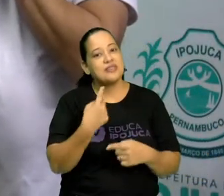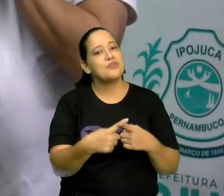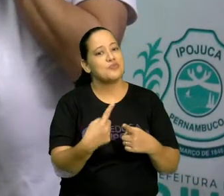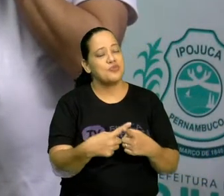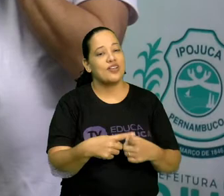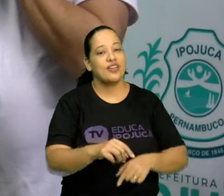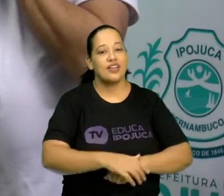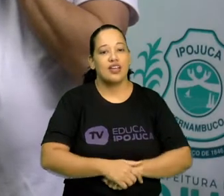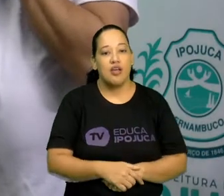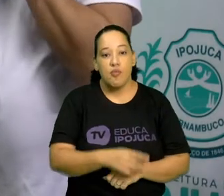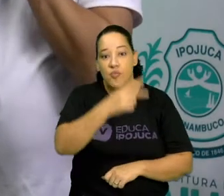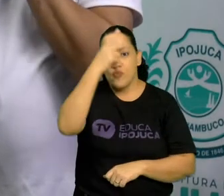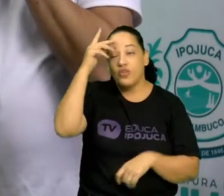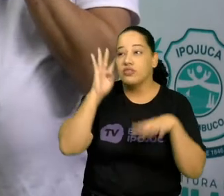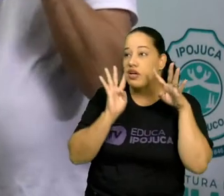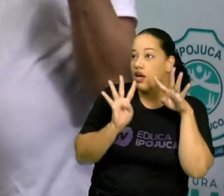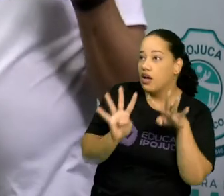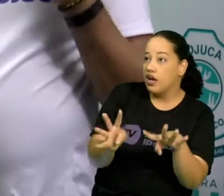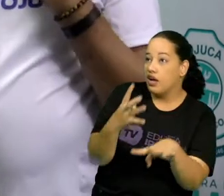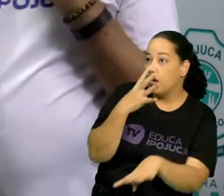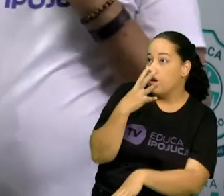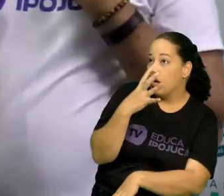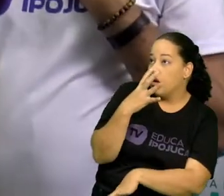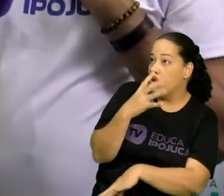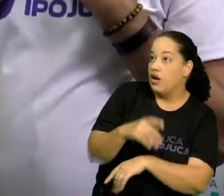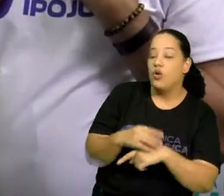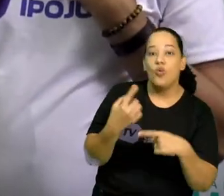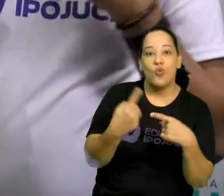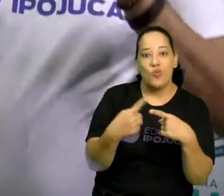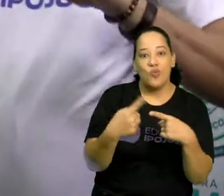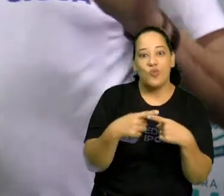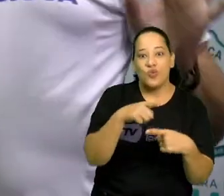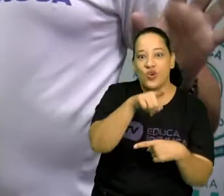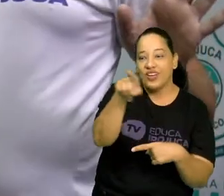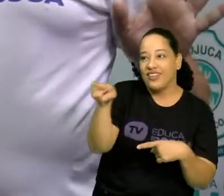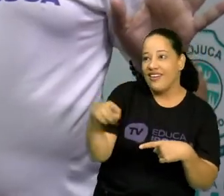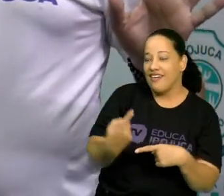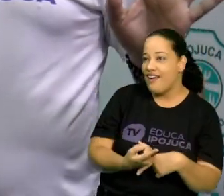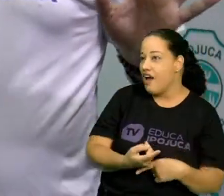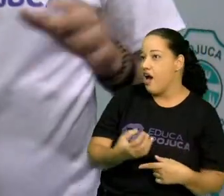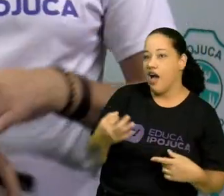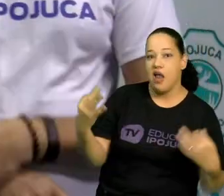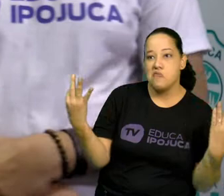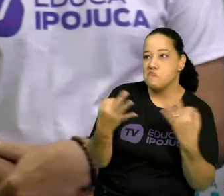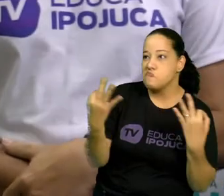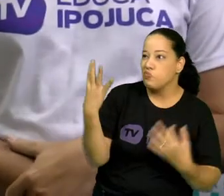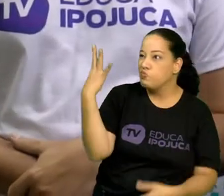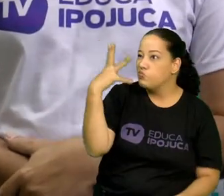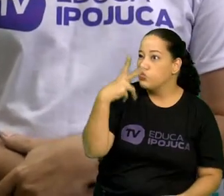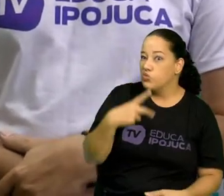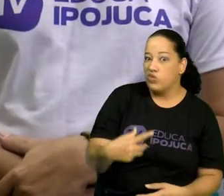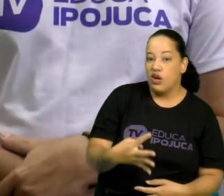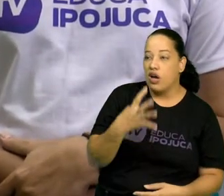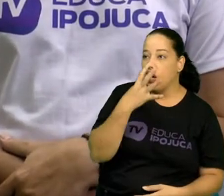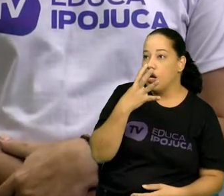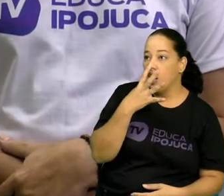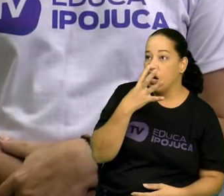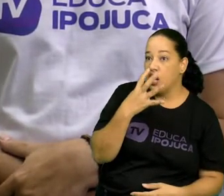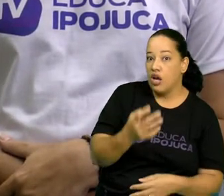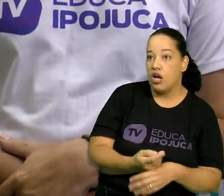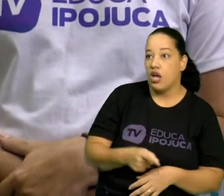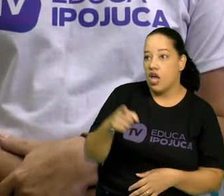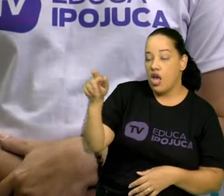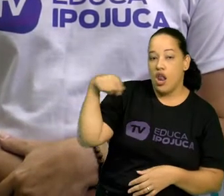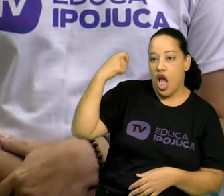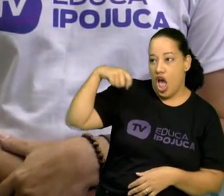porque o público fica impressionado, porque a qualidade da representação é fantástica. Você está assistindo, você está assim. O ator está lá, e